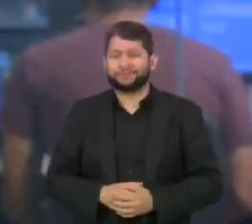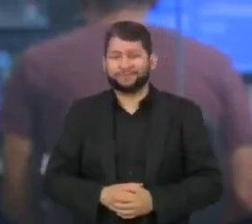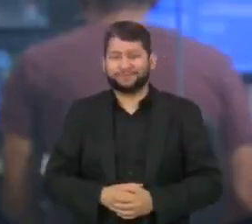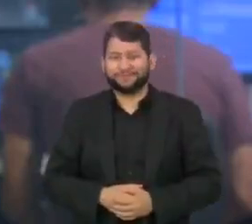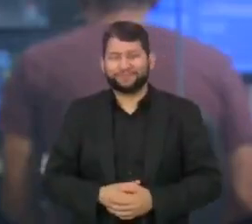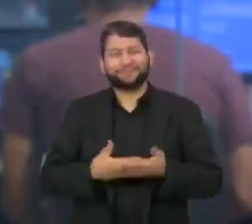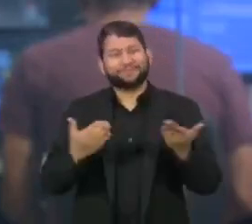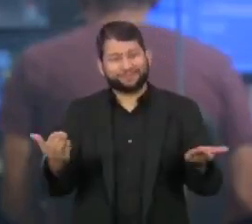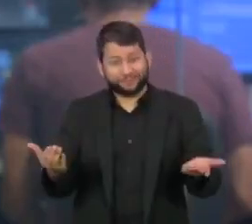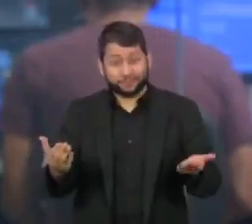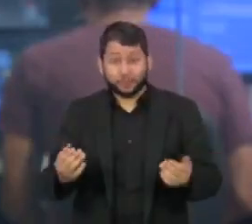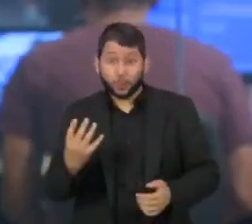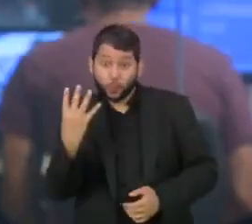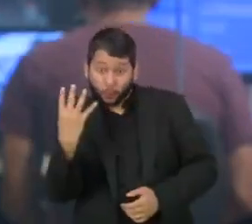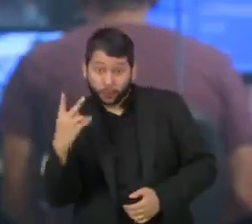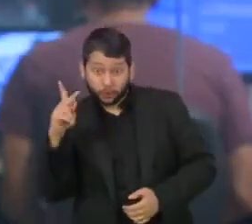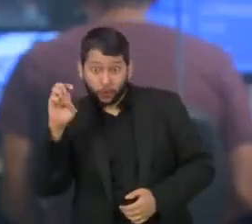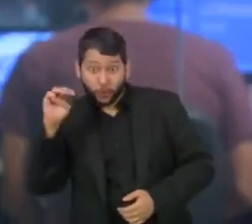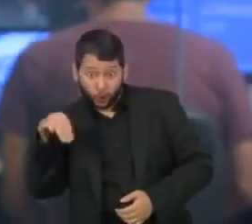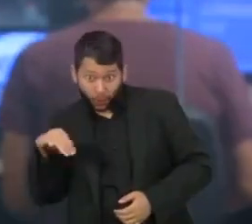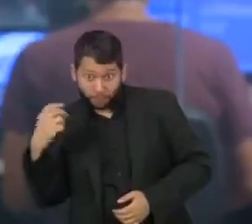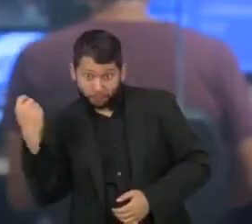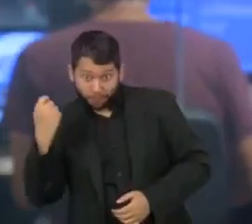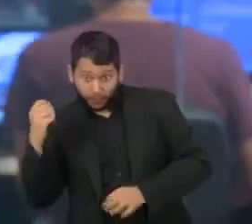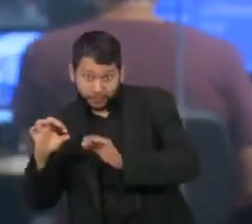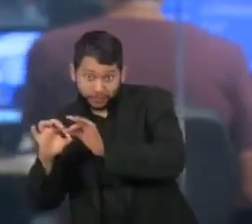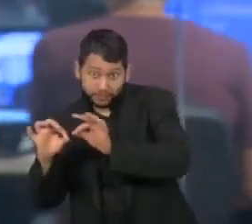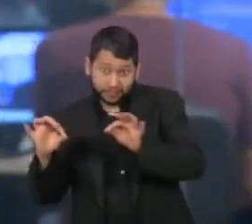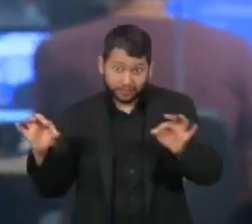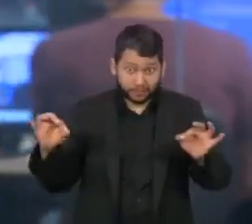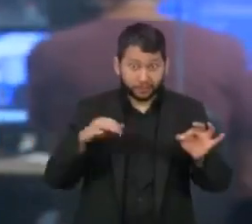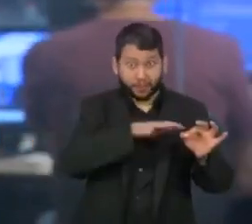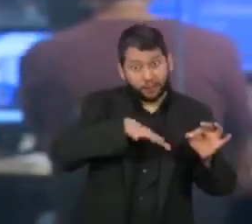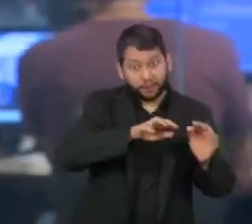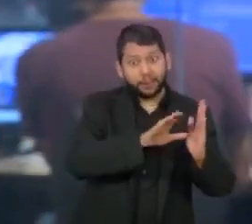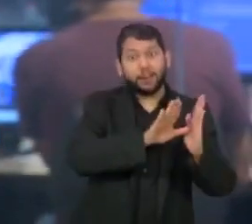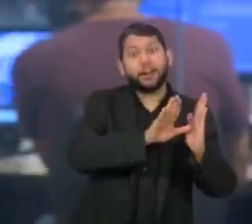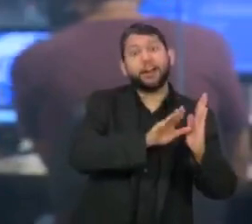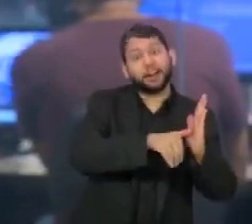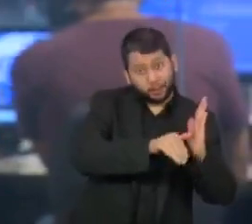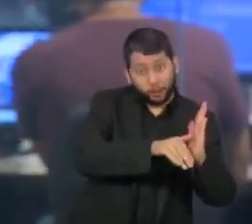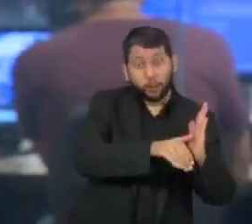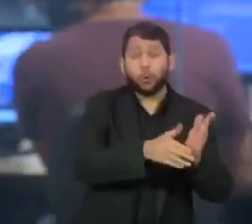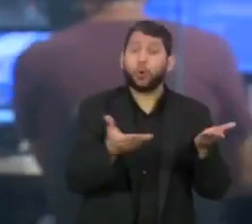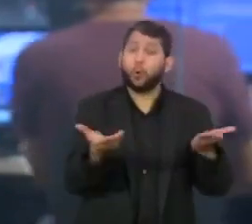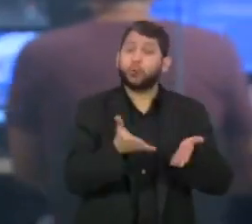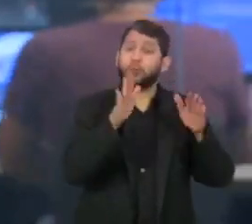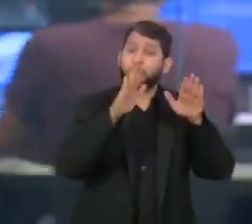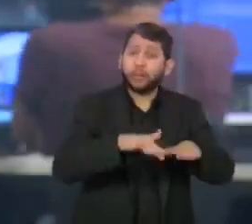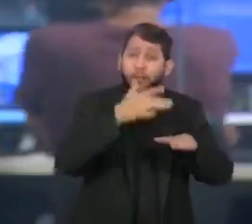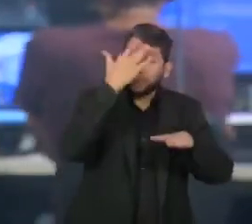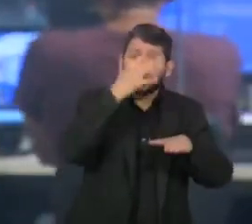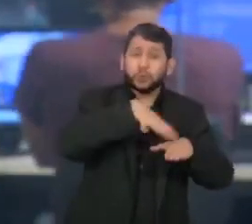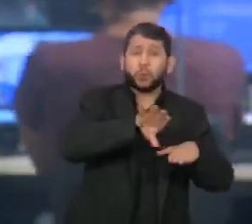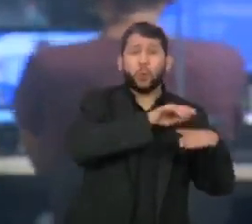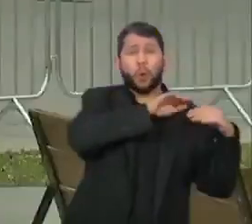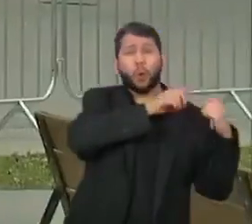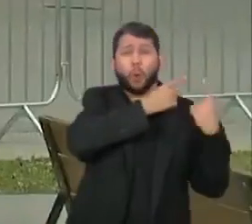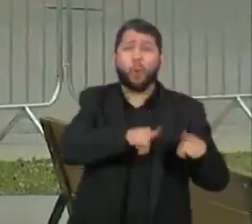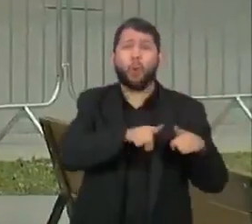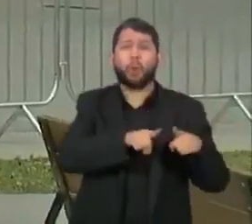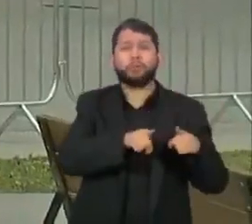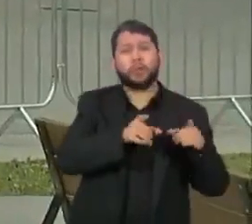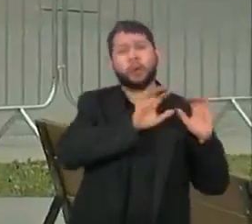A 4 quilômetros da Avenida Paulista, o Vale do Anhangabaú deve reunir hoje à tarde os manifestantes contrários ao governo Bolsonaro.